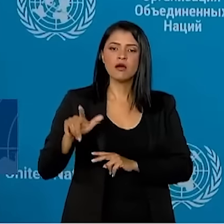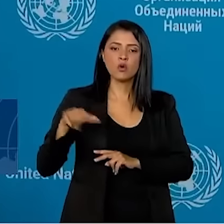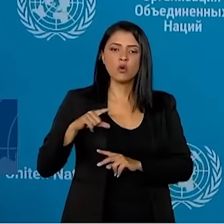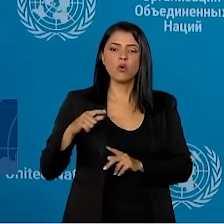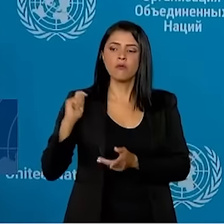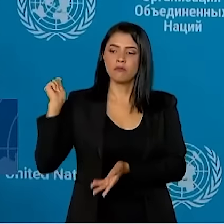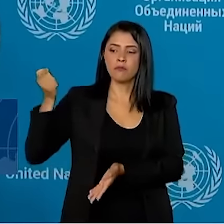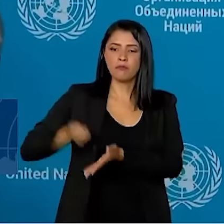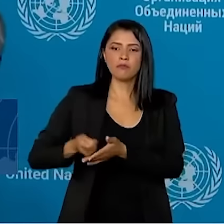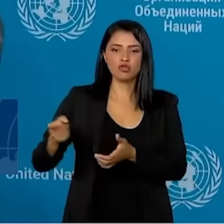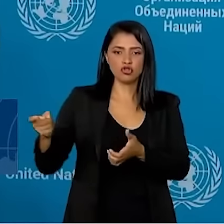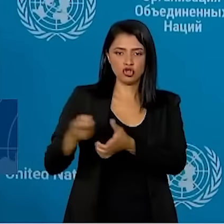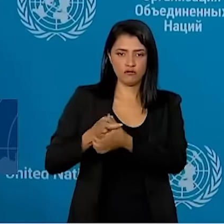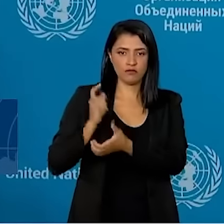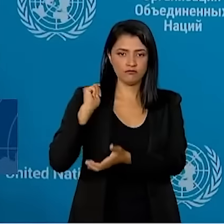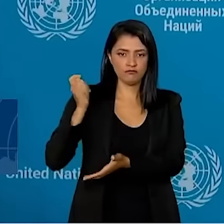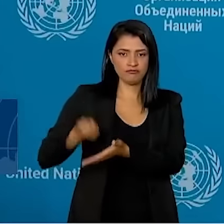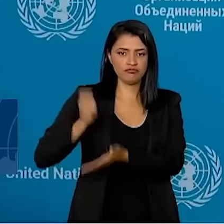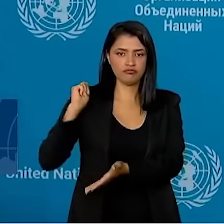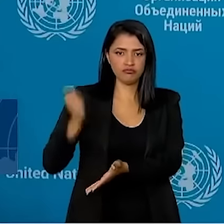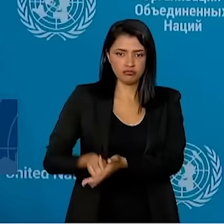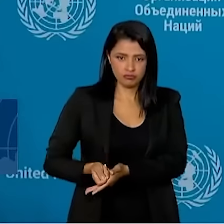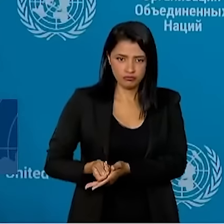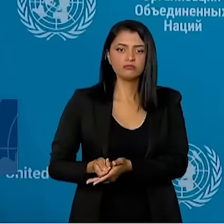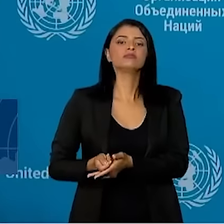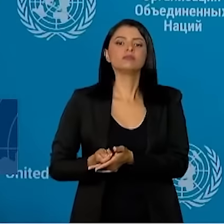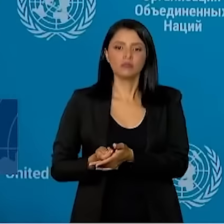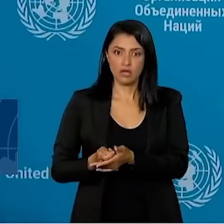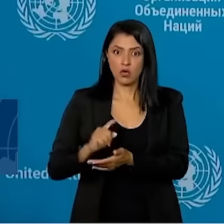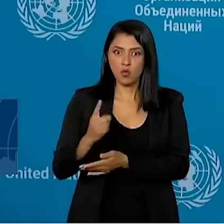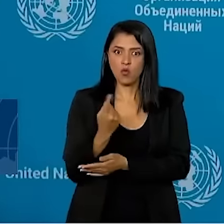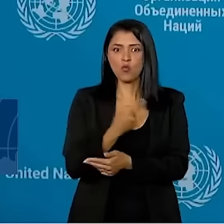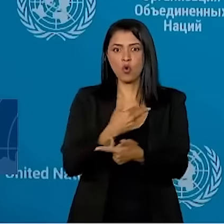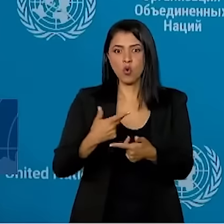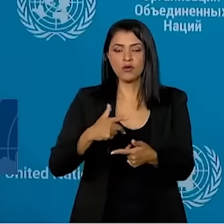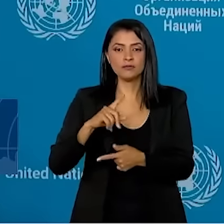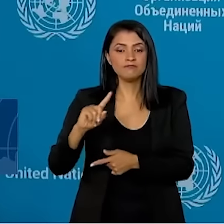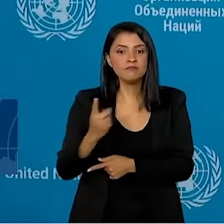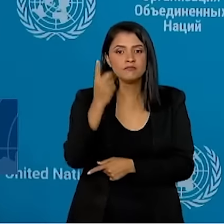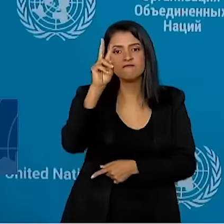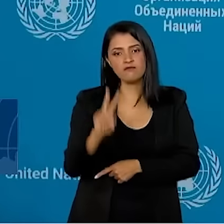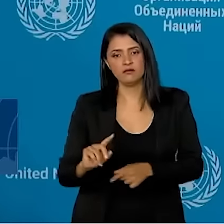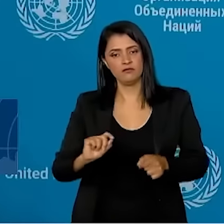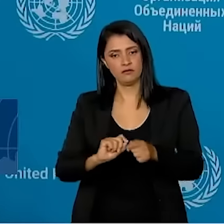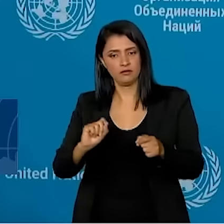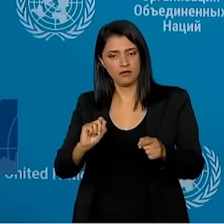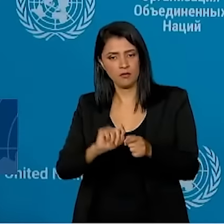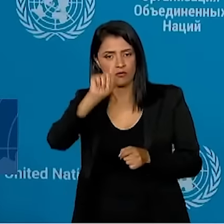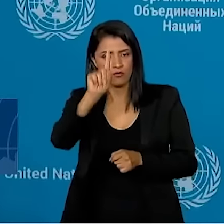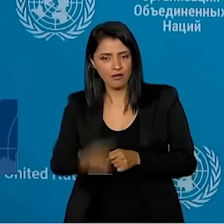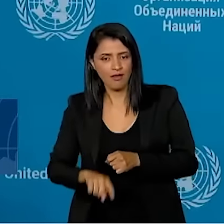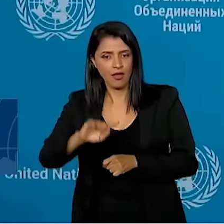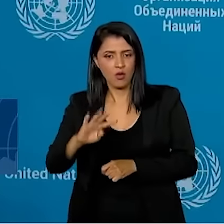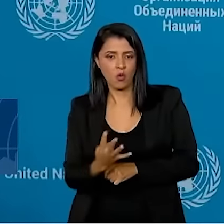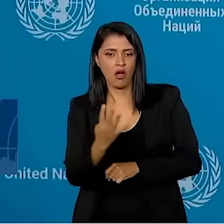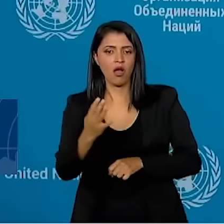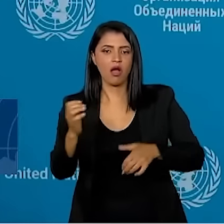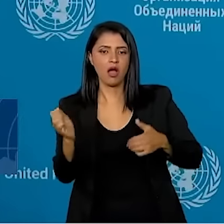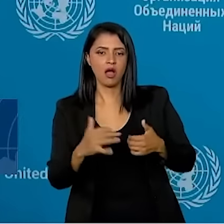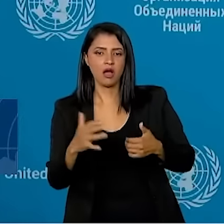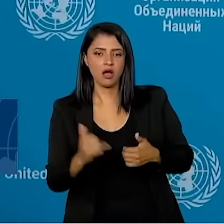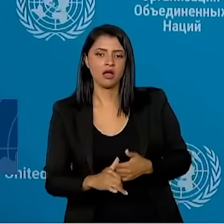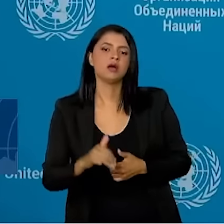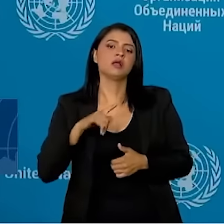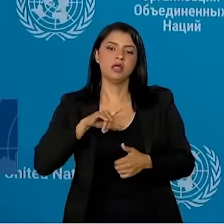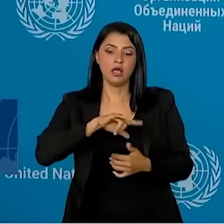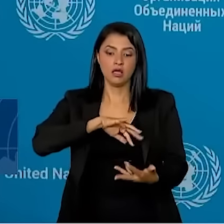dívida, como nós fizemos uma coisa inédita na história do Brasil, que foi se transformar na quarta reserva internal, o